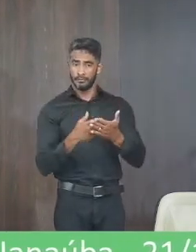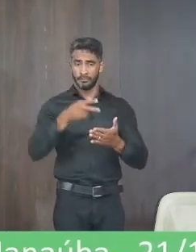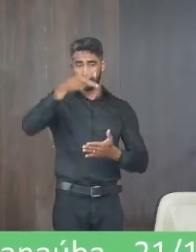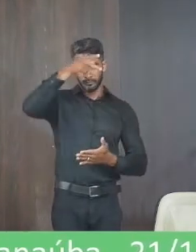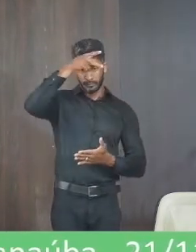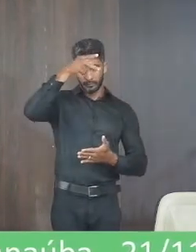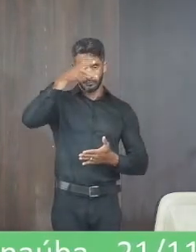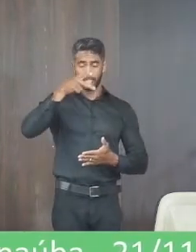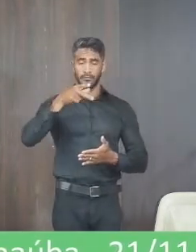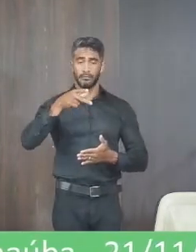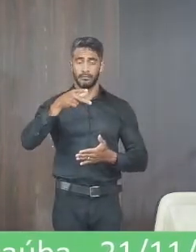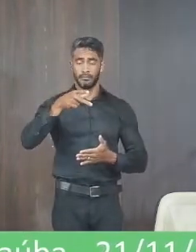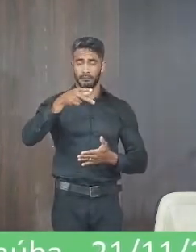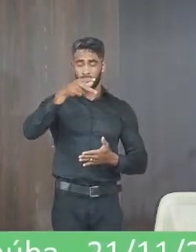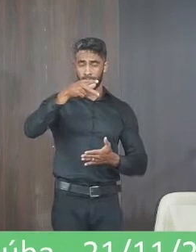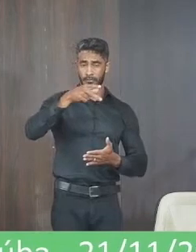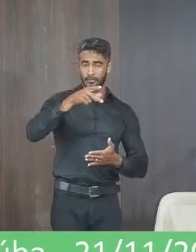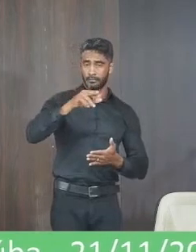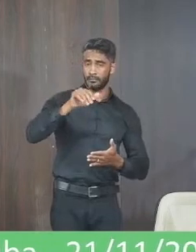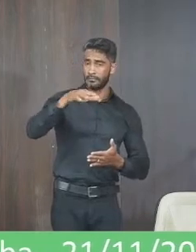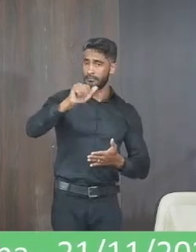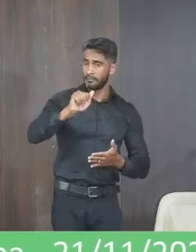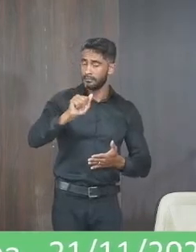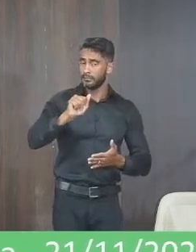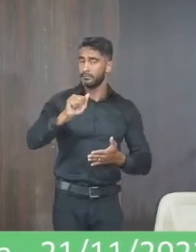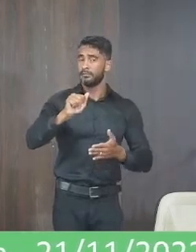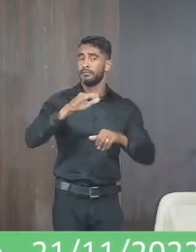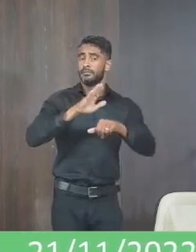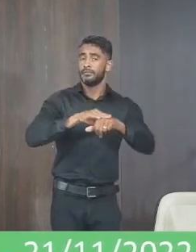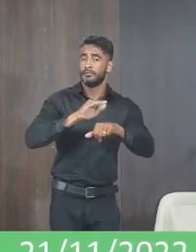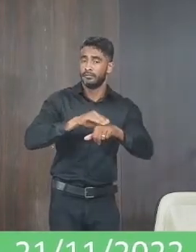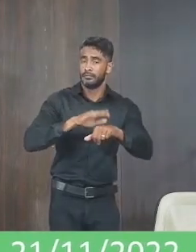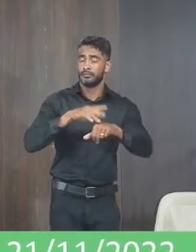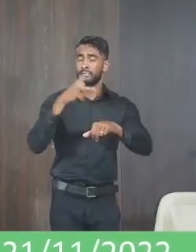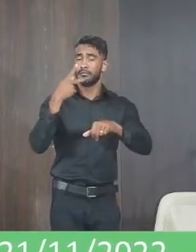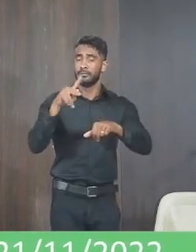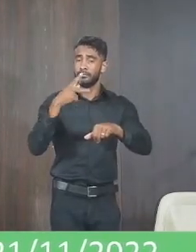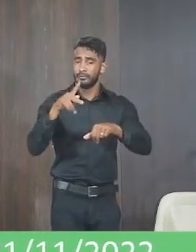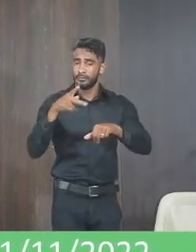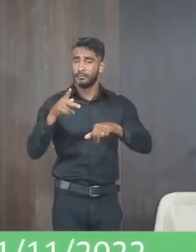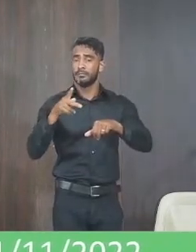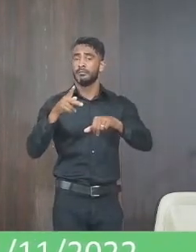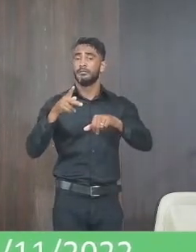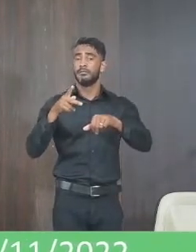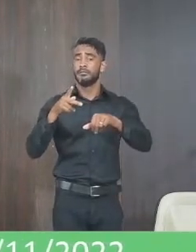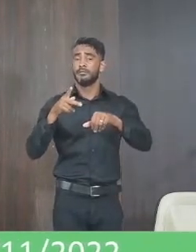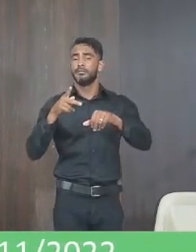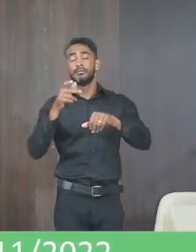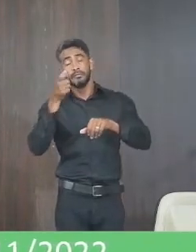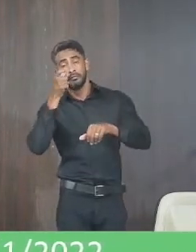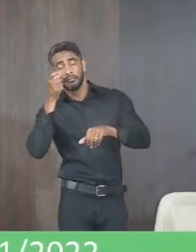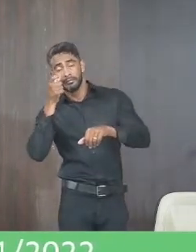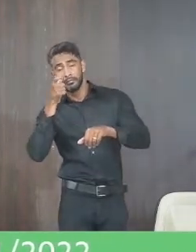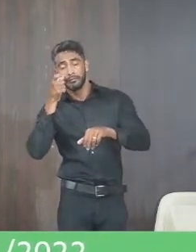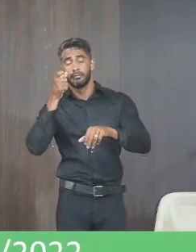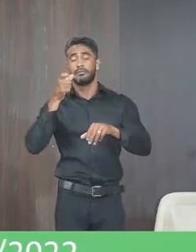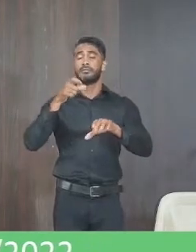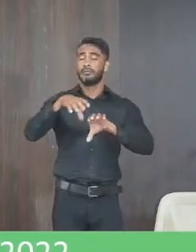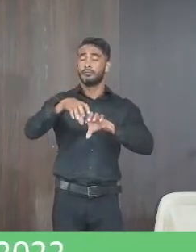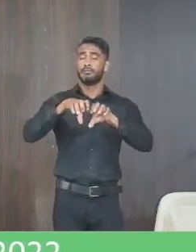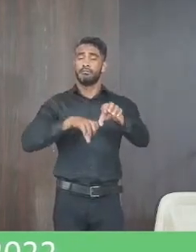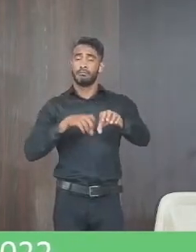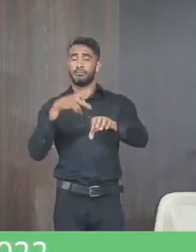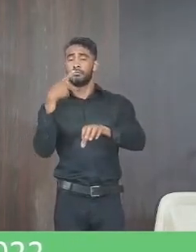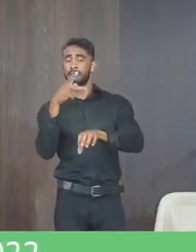Prefeito Maurício Azevedo Sra. Alessandra Aparecida Carvalho Aguiar Convidam vossa excelência para prestigiar a formatura do Programa Educacional de Assistência